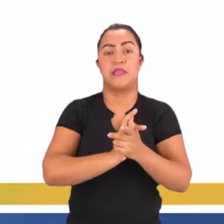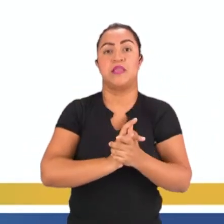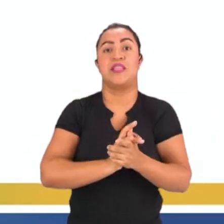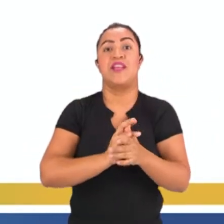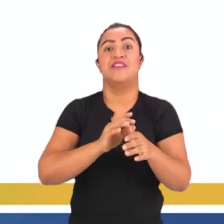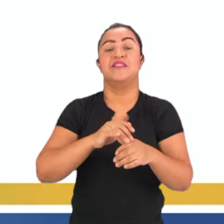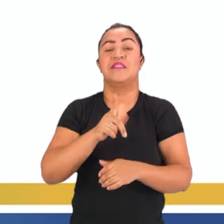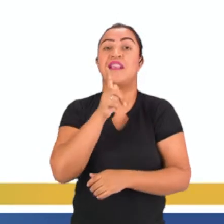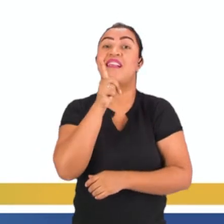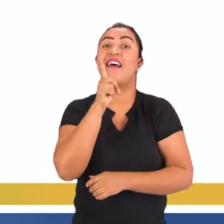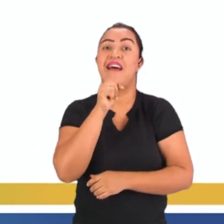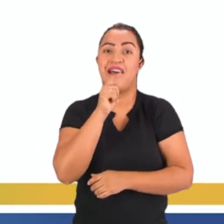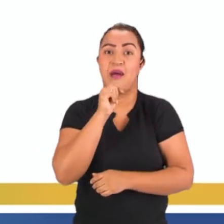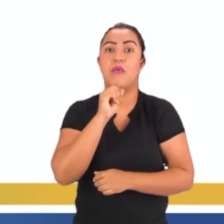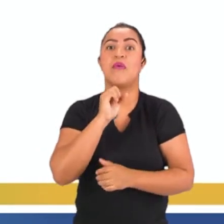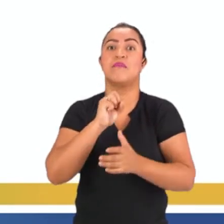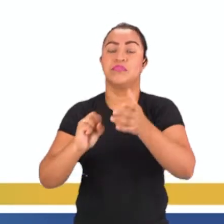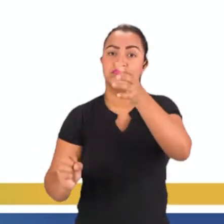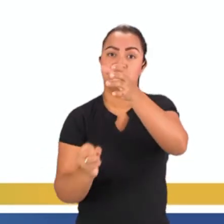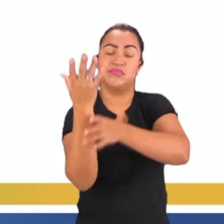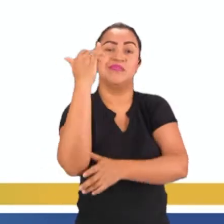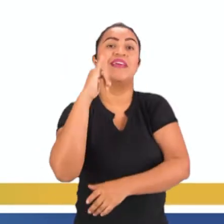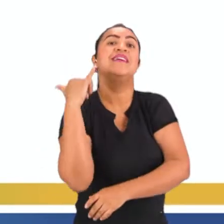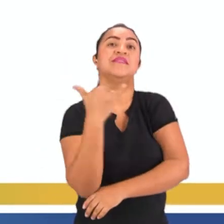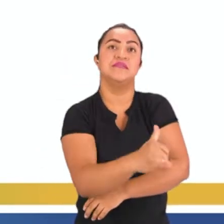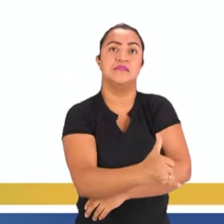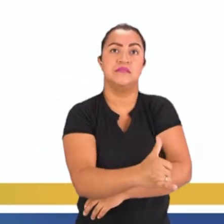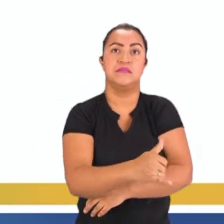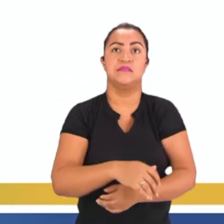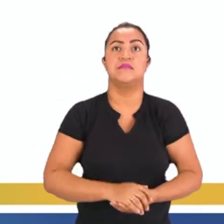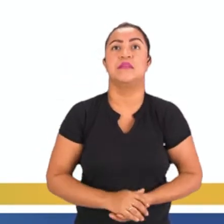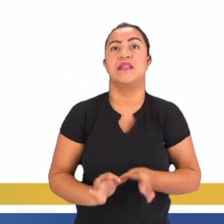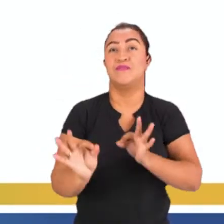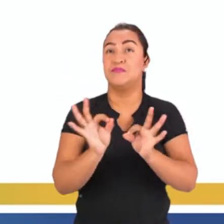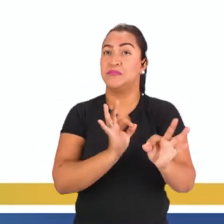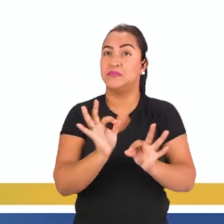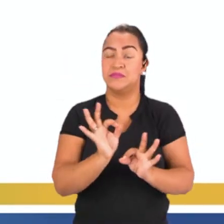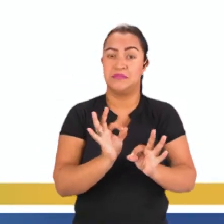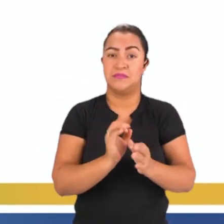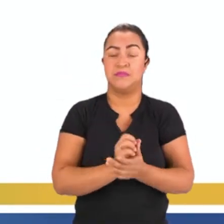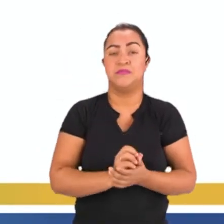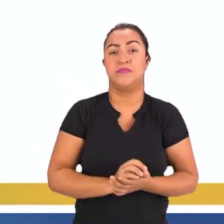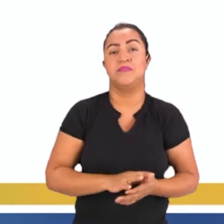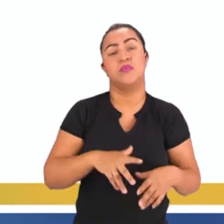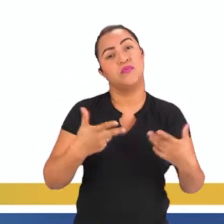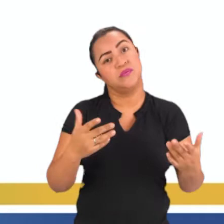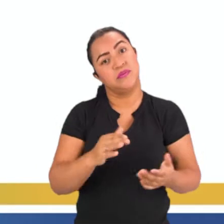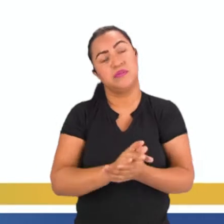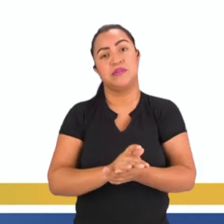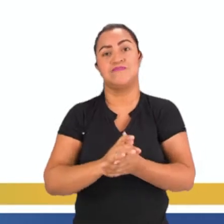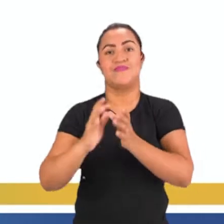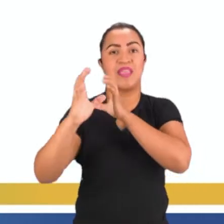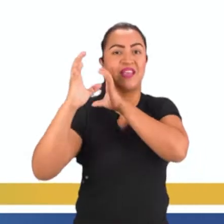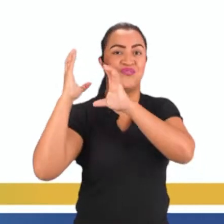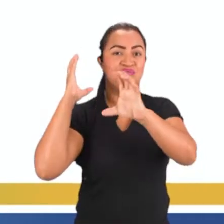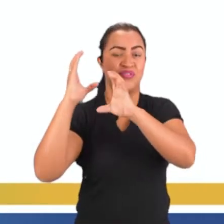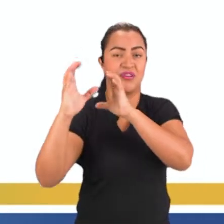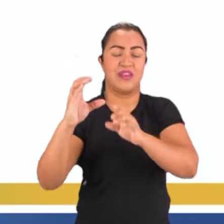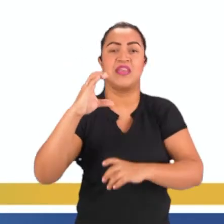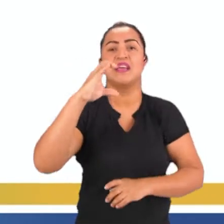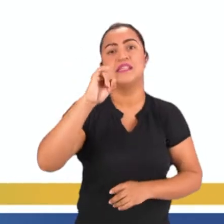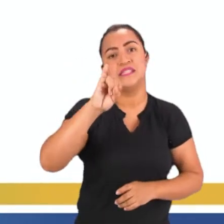Ela é um intricado projeto de engenharias, ou seja, muitas engenharias são envolvidas como a civil,